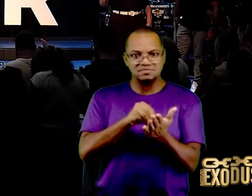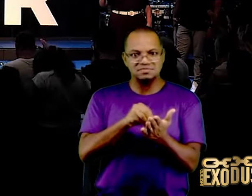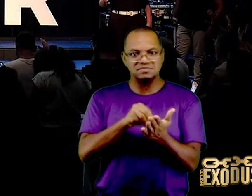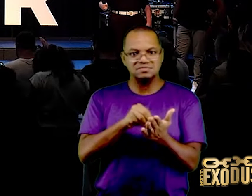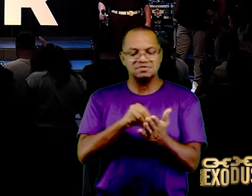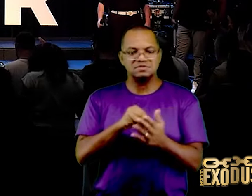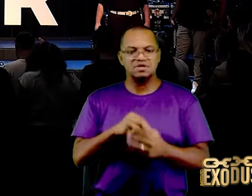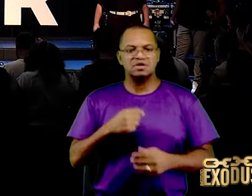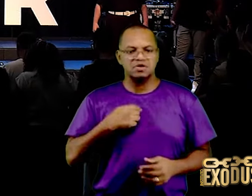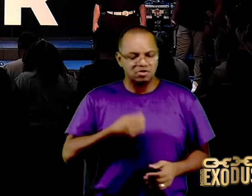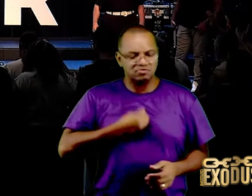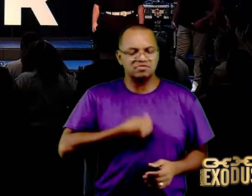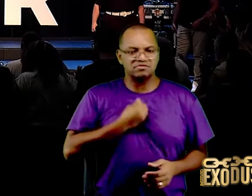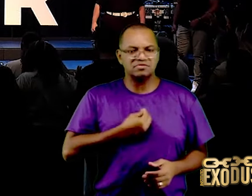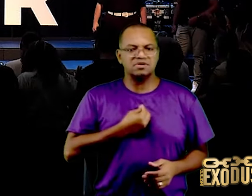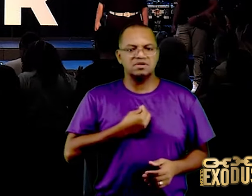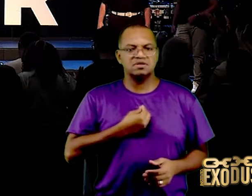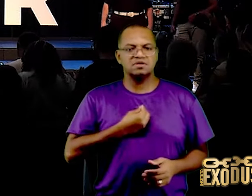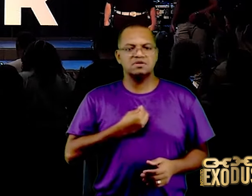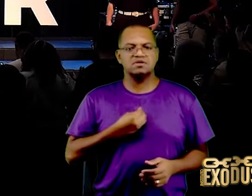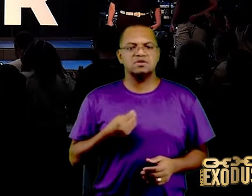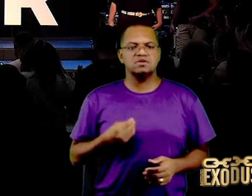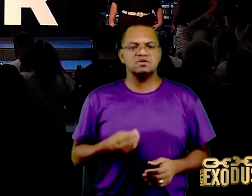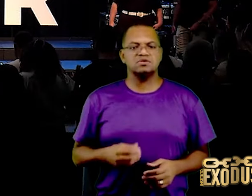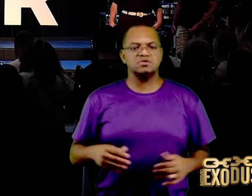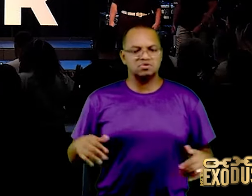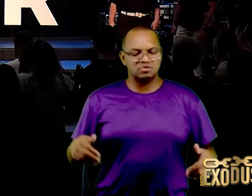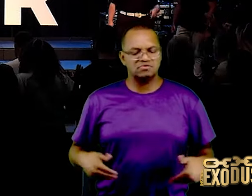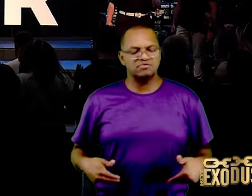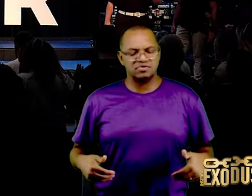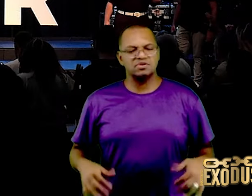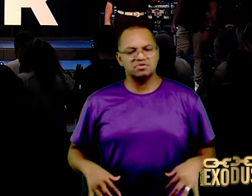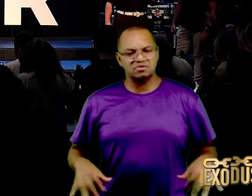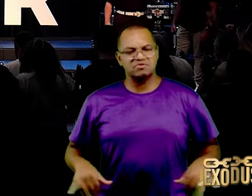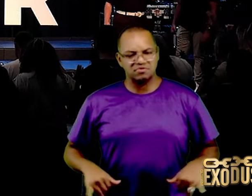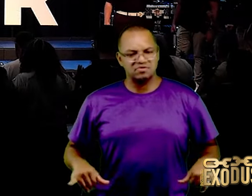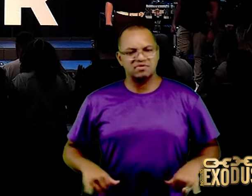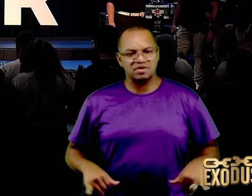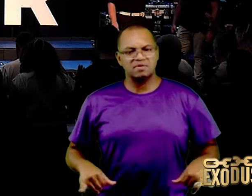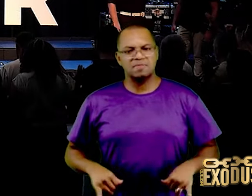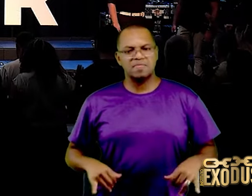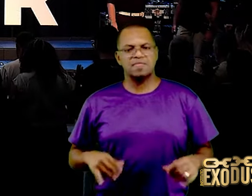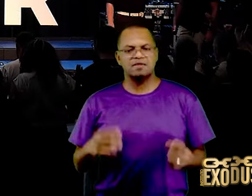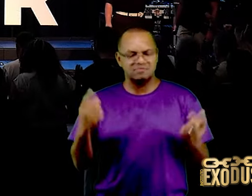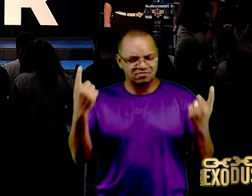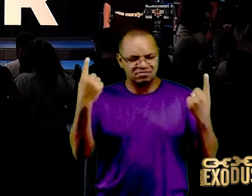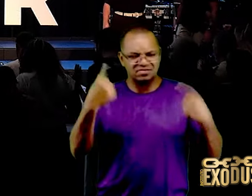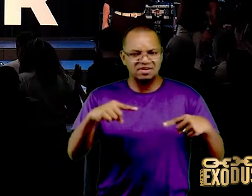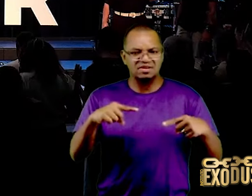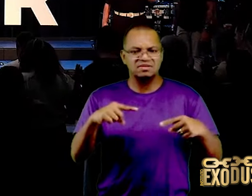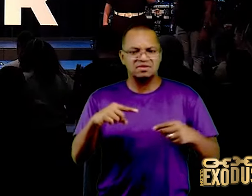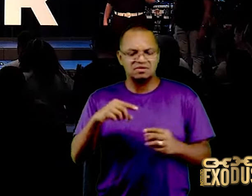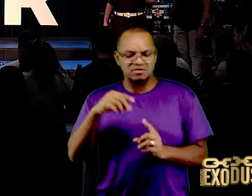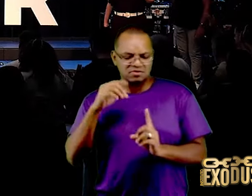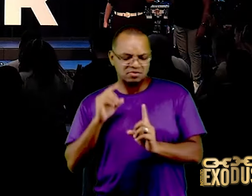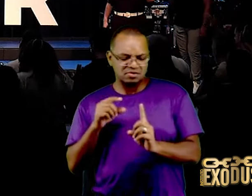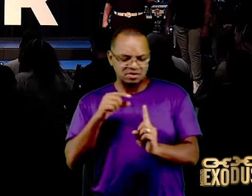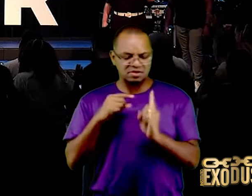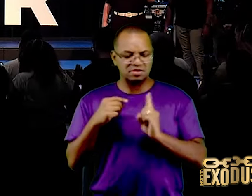como vítima, até hoje, fui atacado, fui cercado,